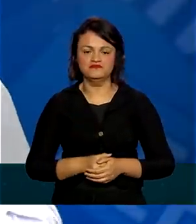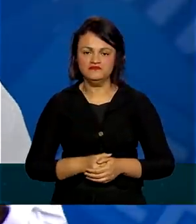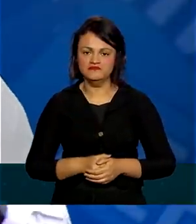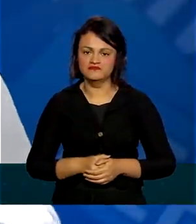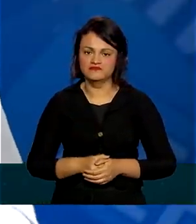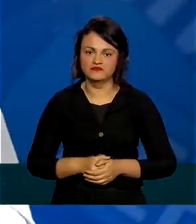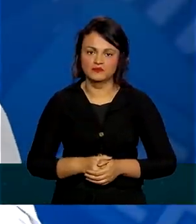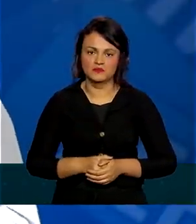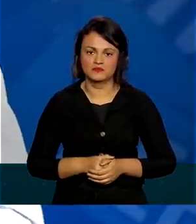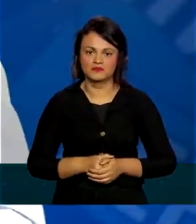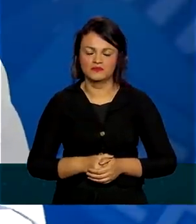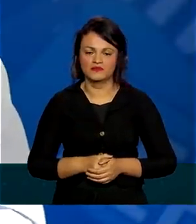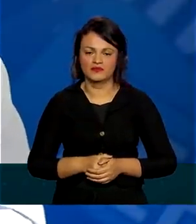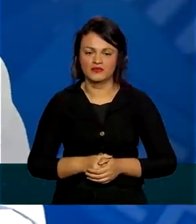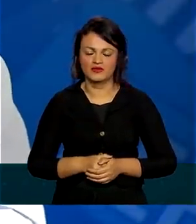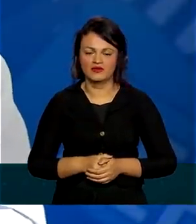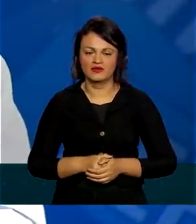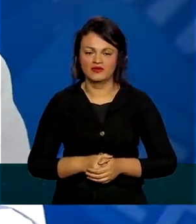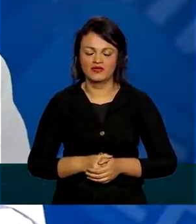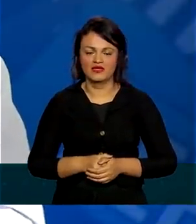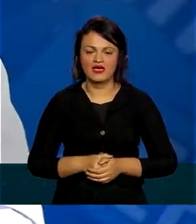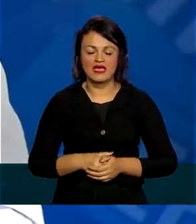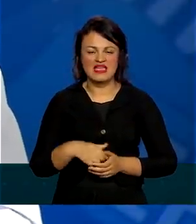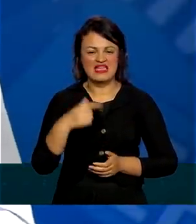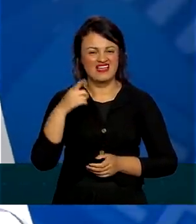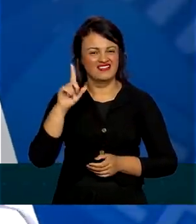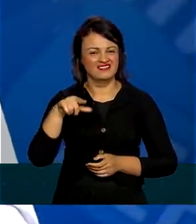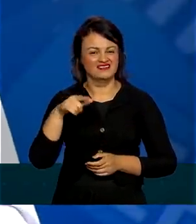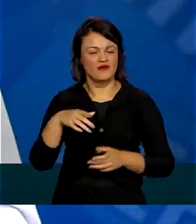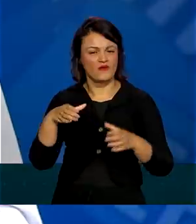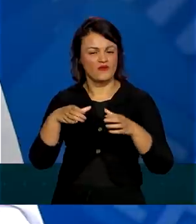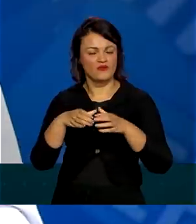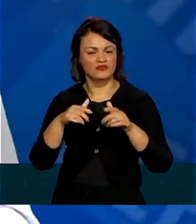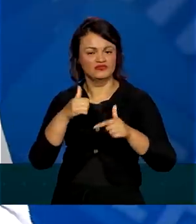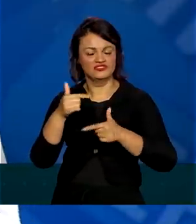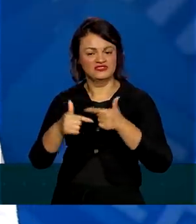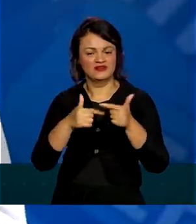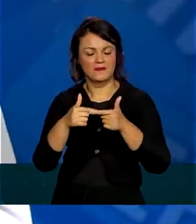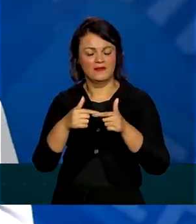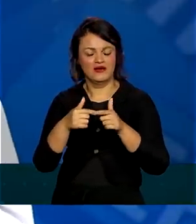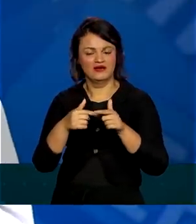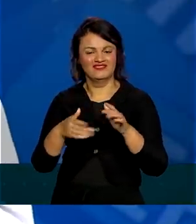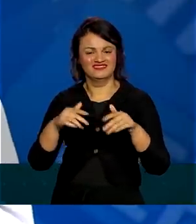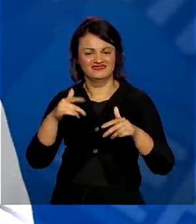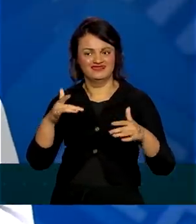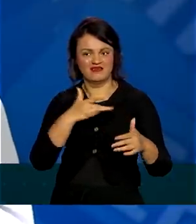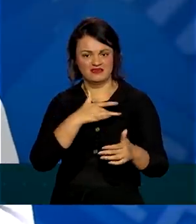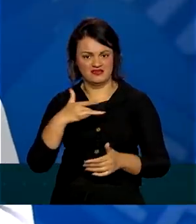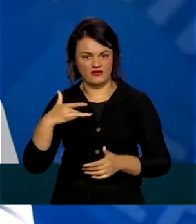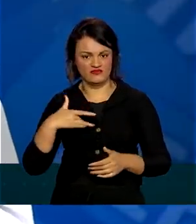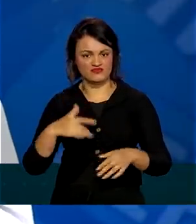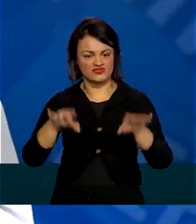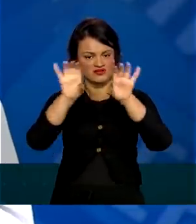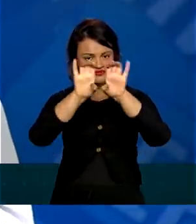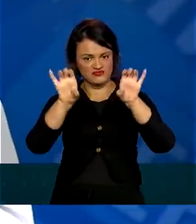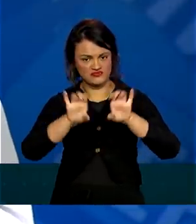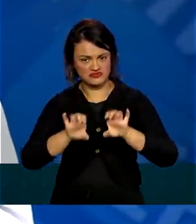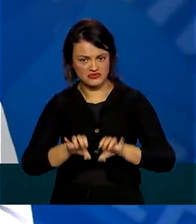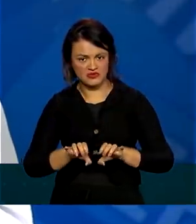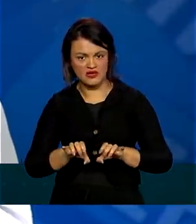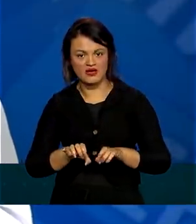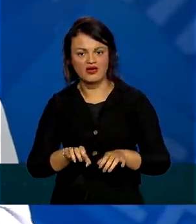intersetorialidade saúde com infraestrutura,